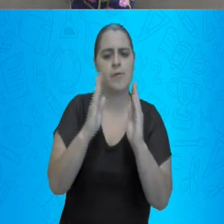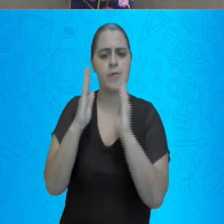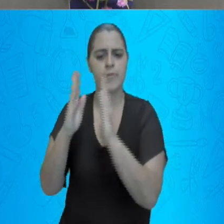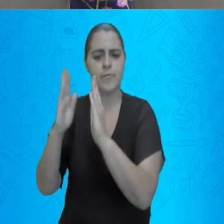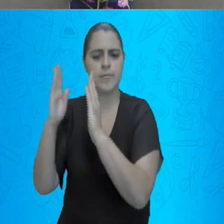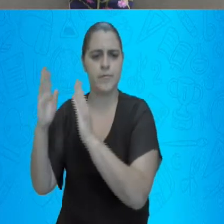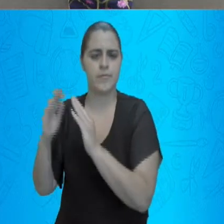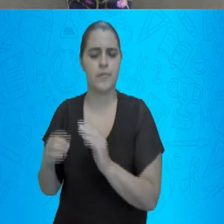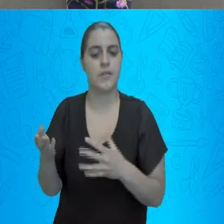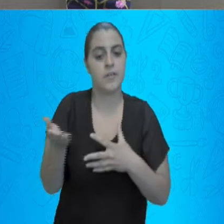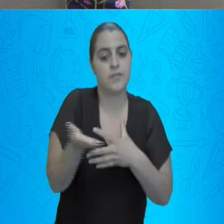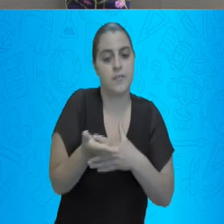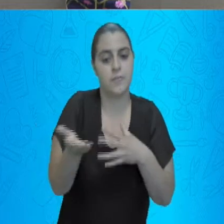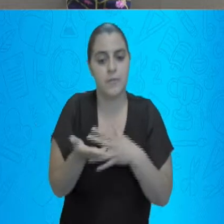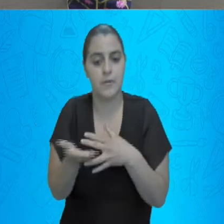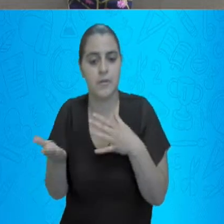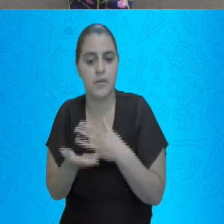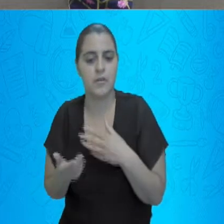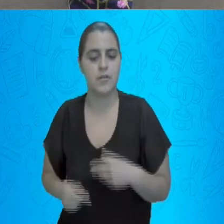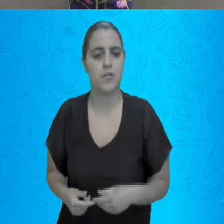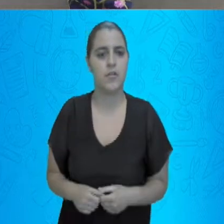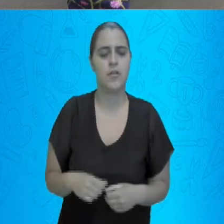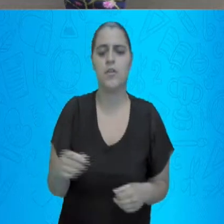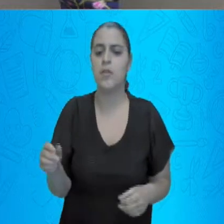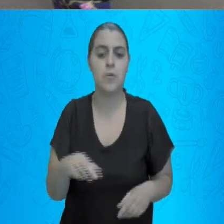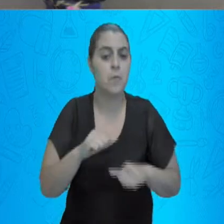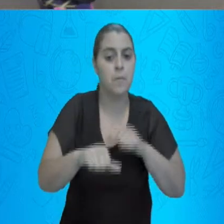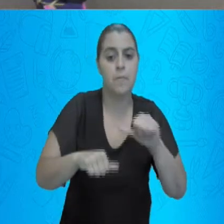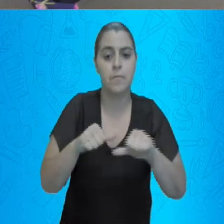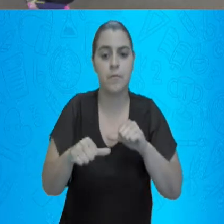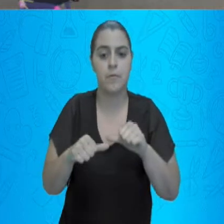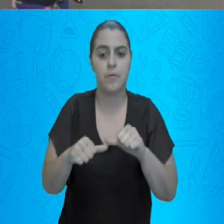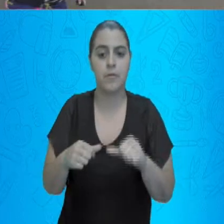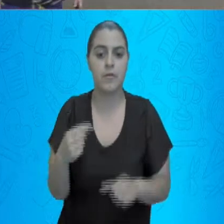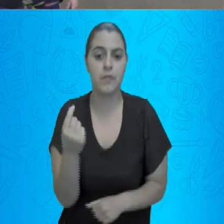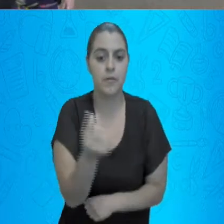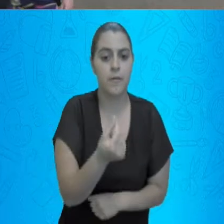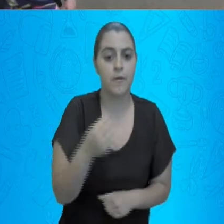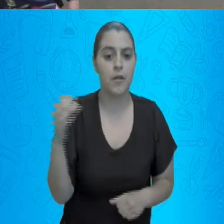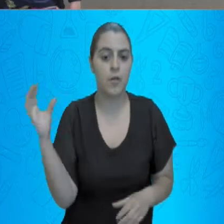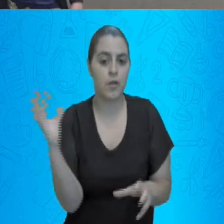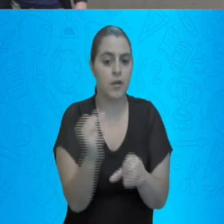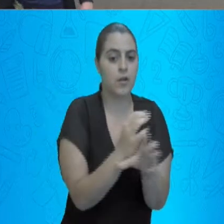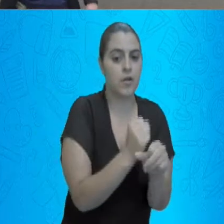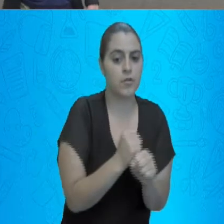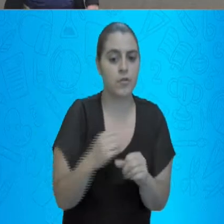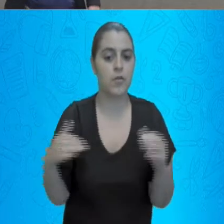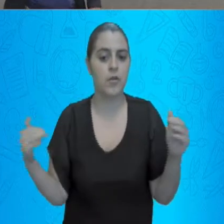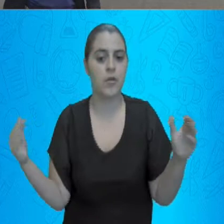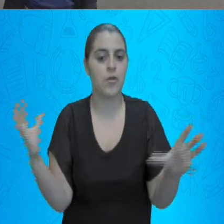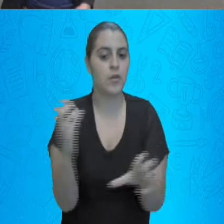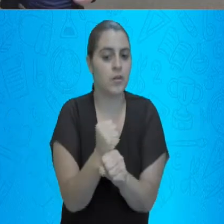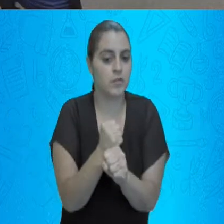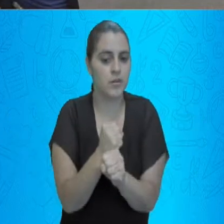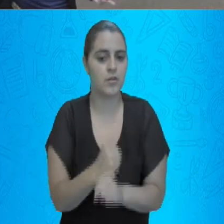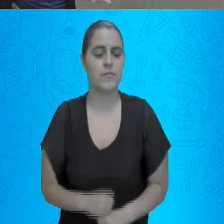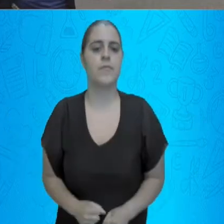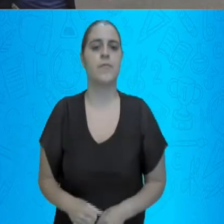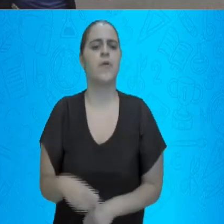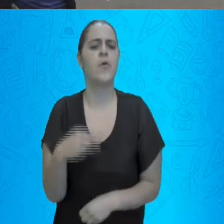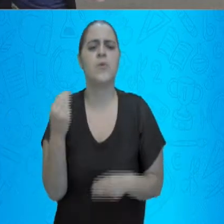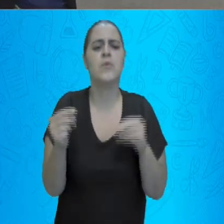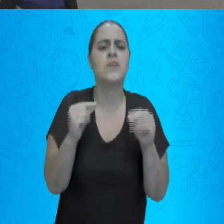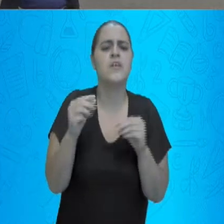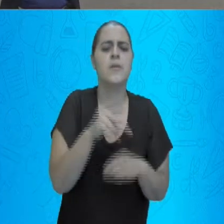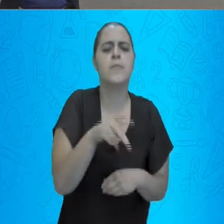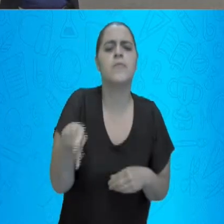das parcelas não vai alterar a soma ou o total. Professora, mas o que